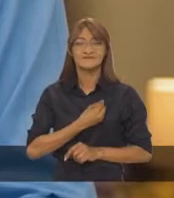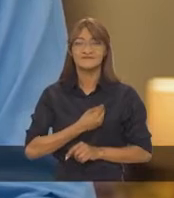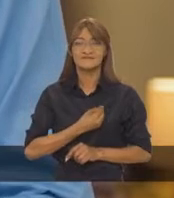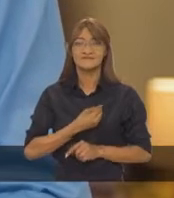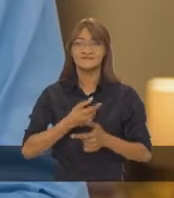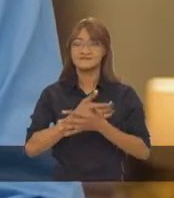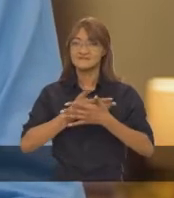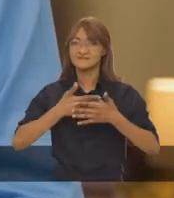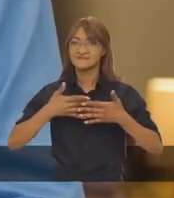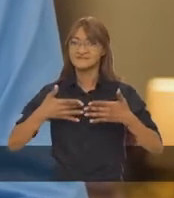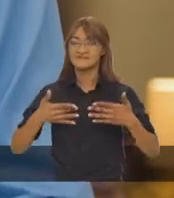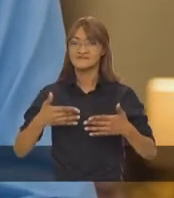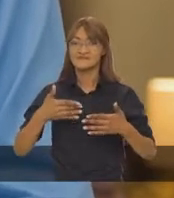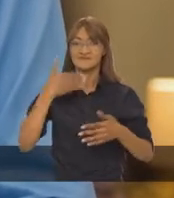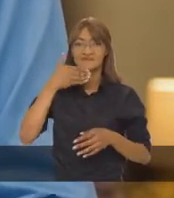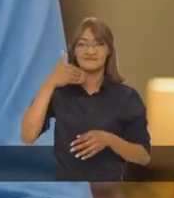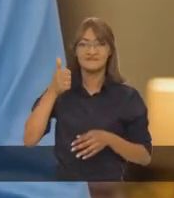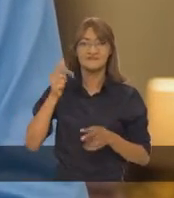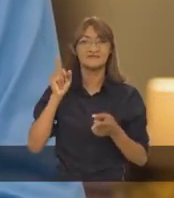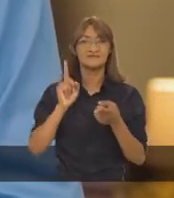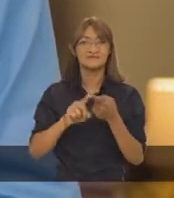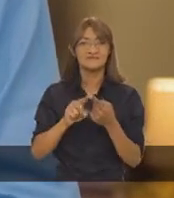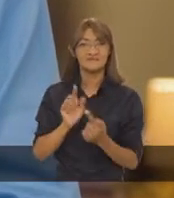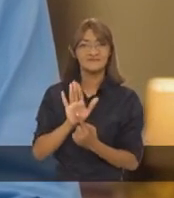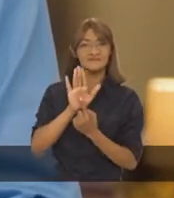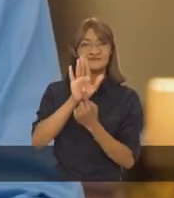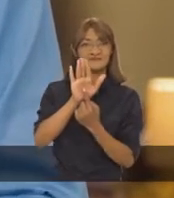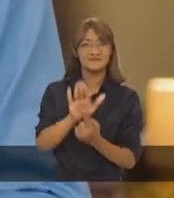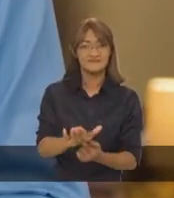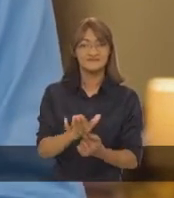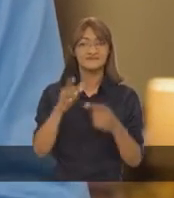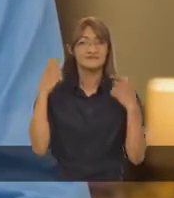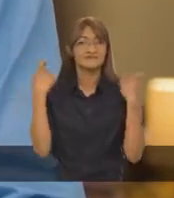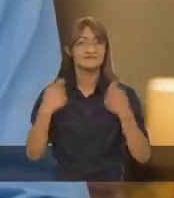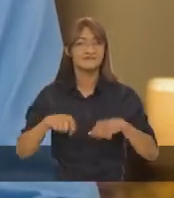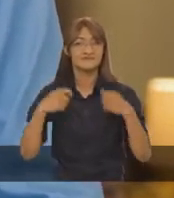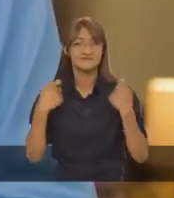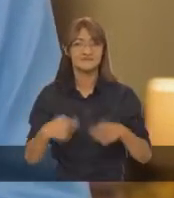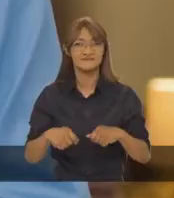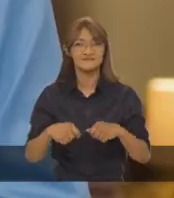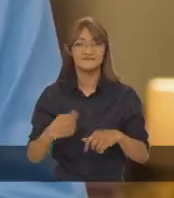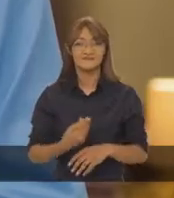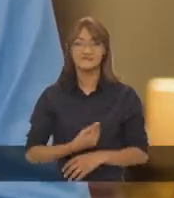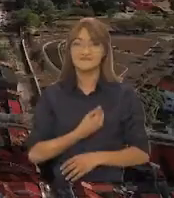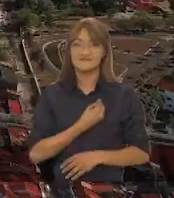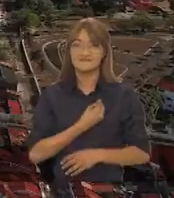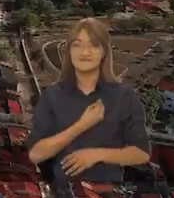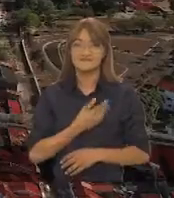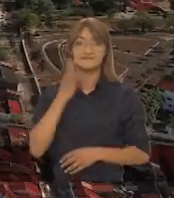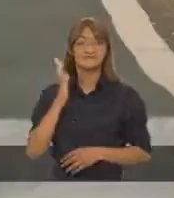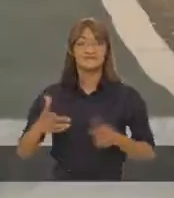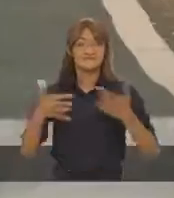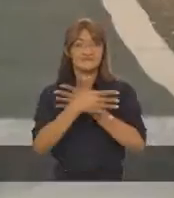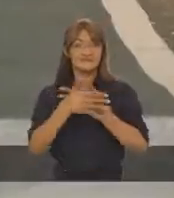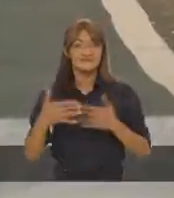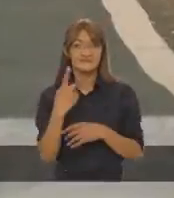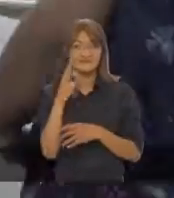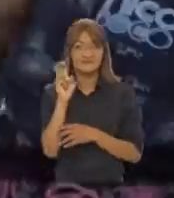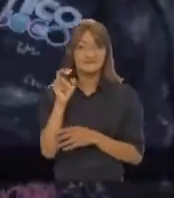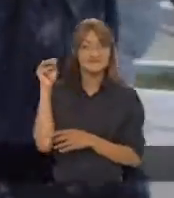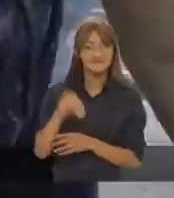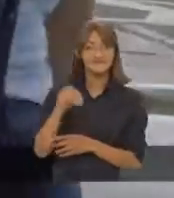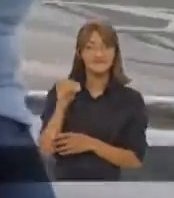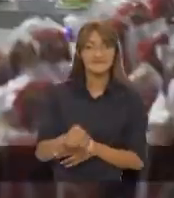tornam a cidade mais eficiente também são uma demonstração da evolução necessária que precisamos viver. Com o Cidade 15